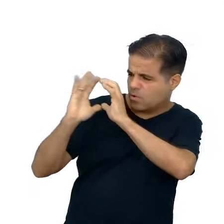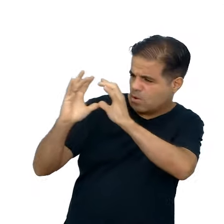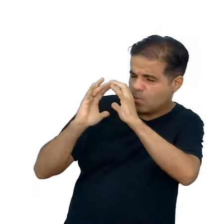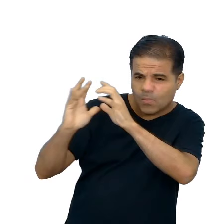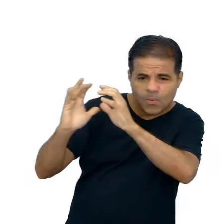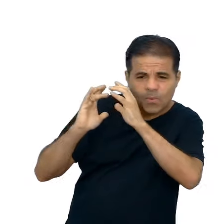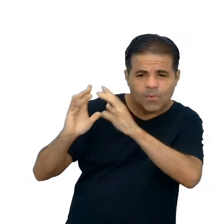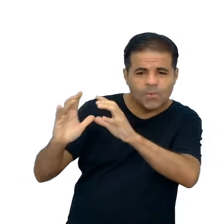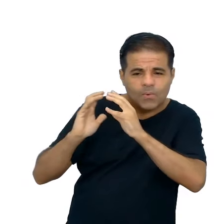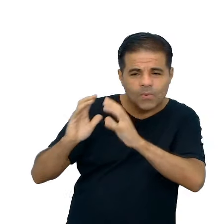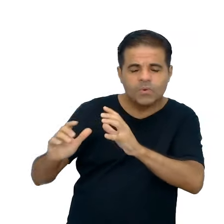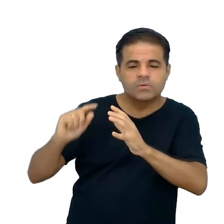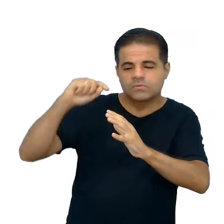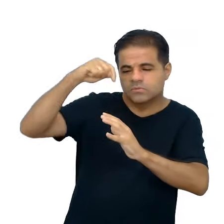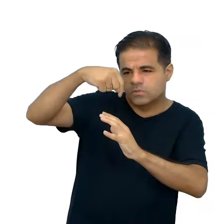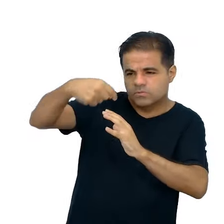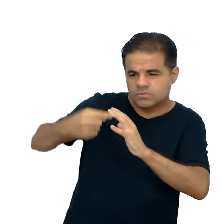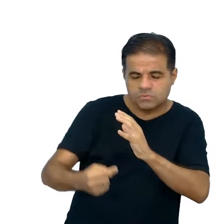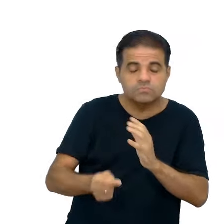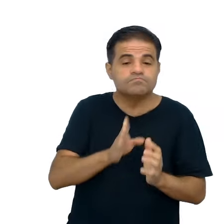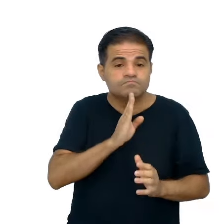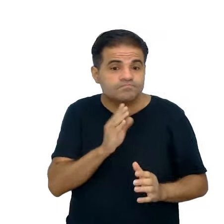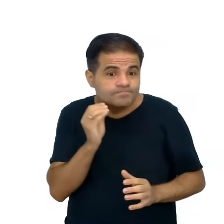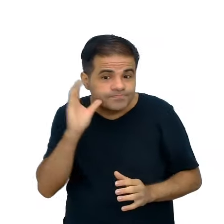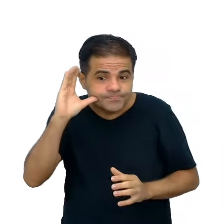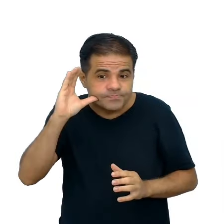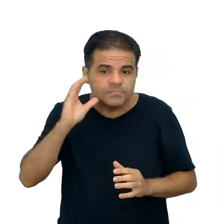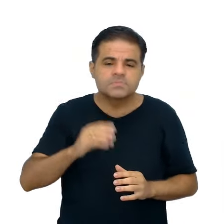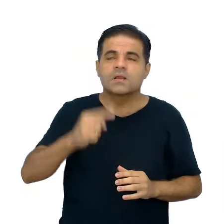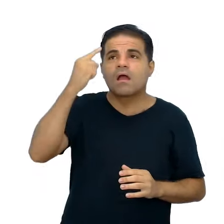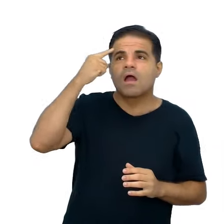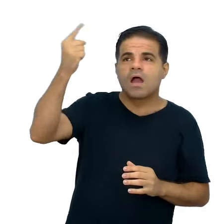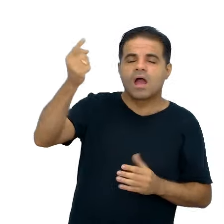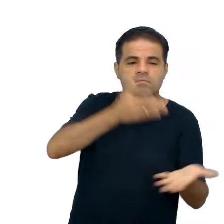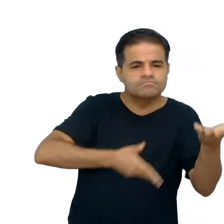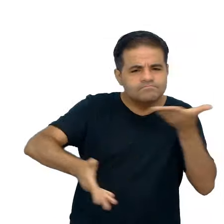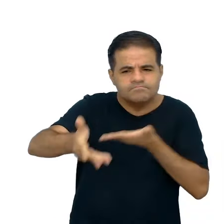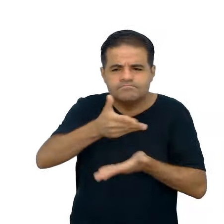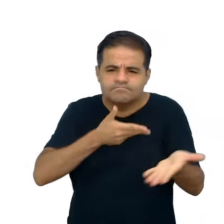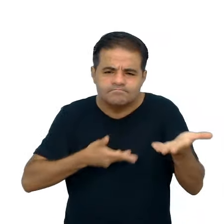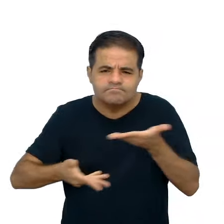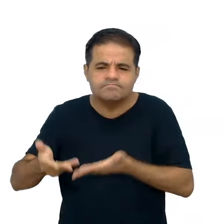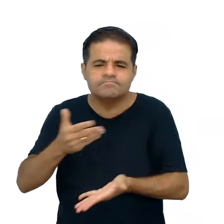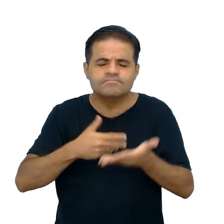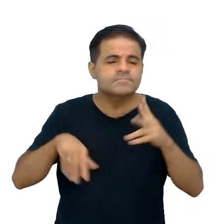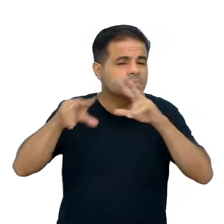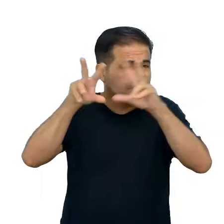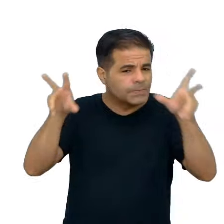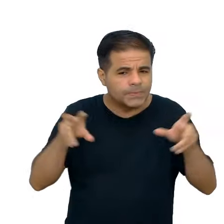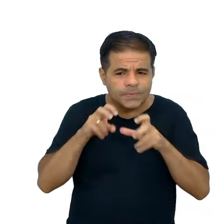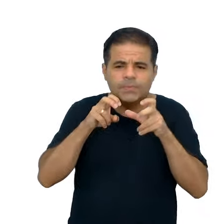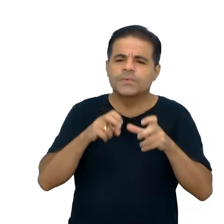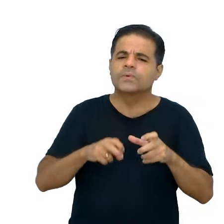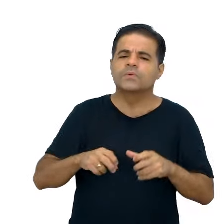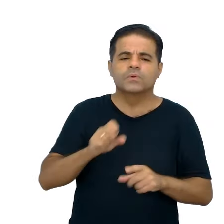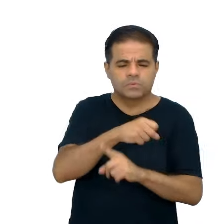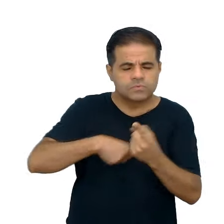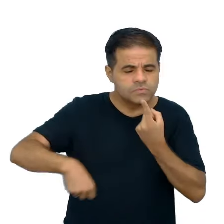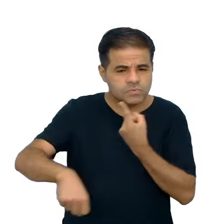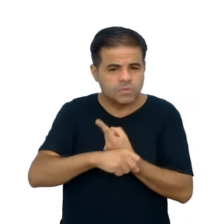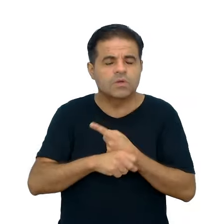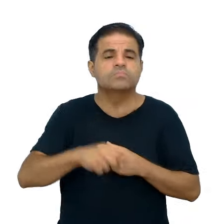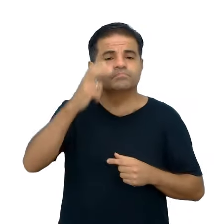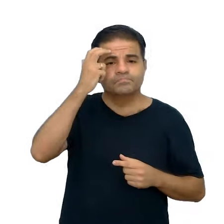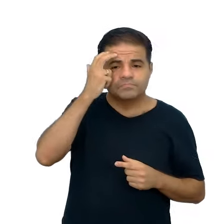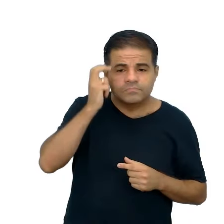mais uma vez aqui, né, os fatores do conhecimento, essa ideia da interação, situacionalidade, sociocultural